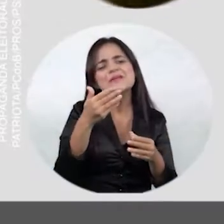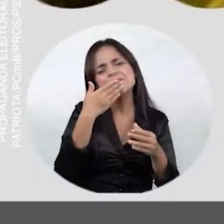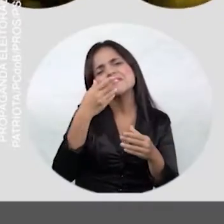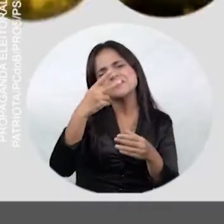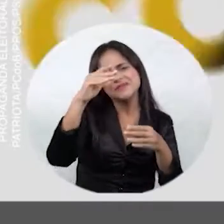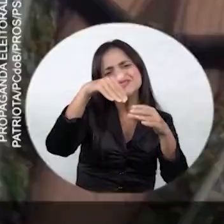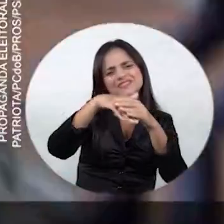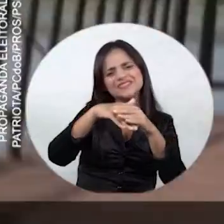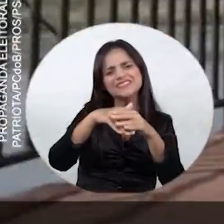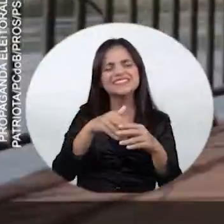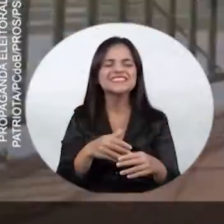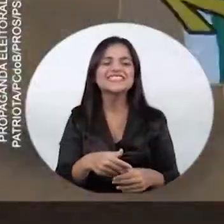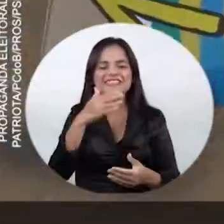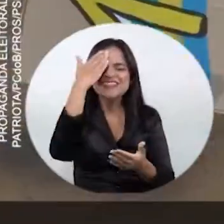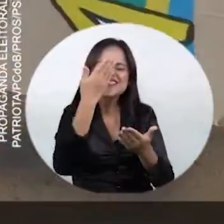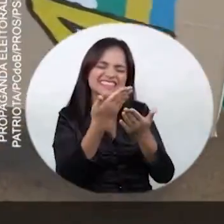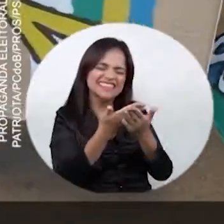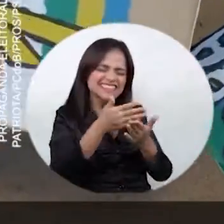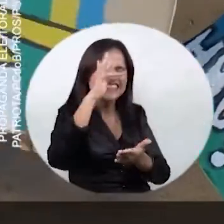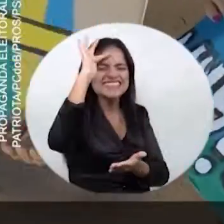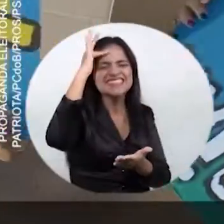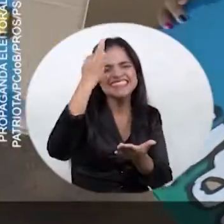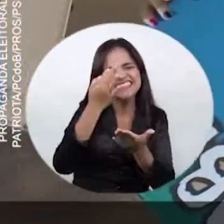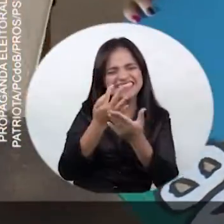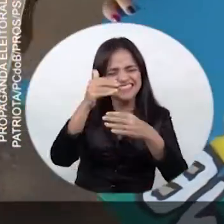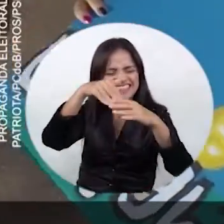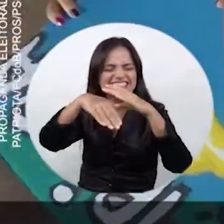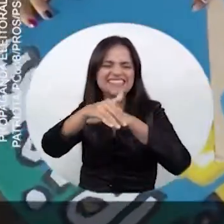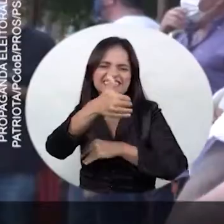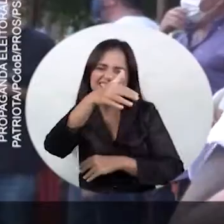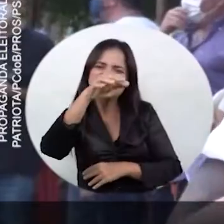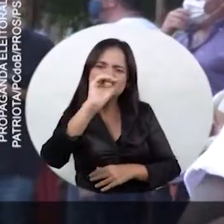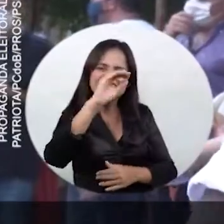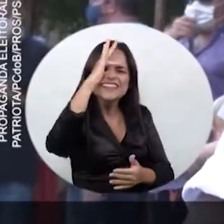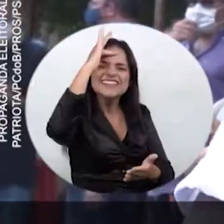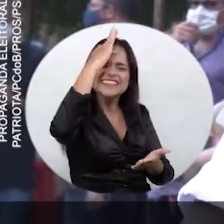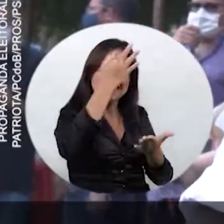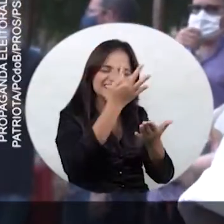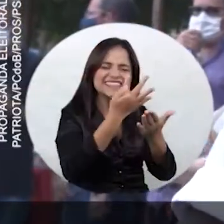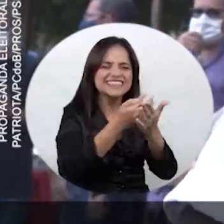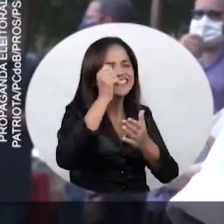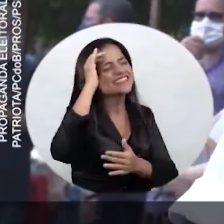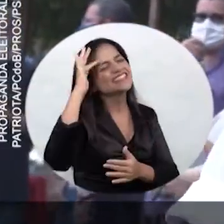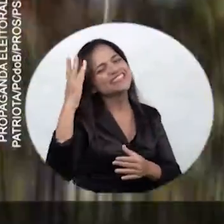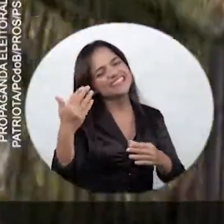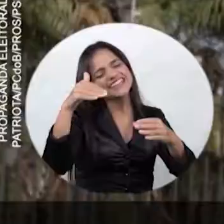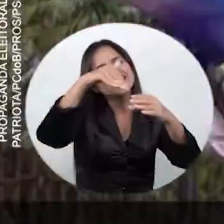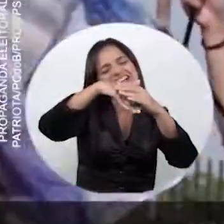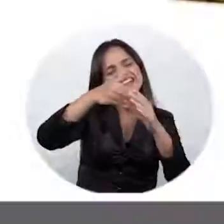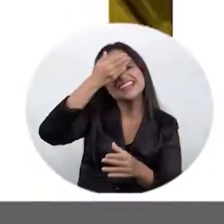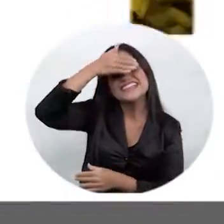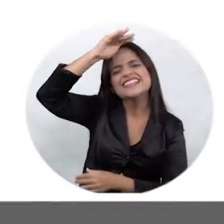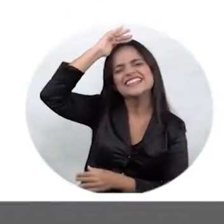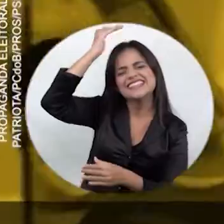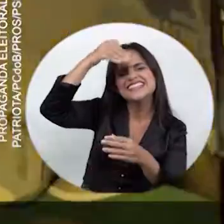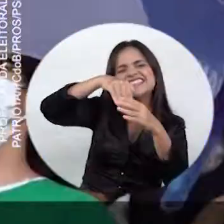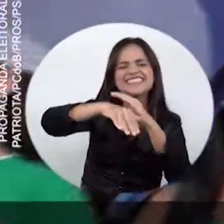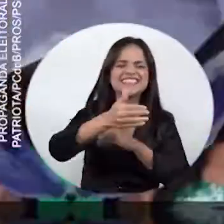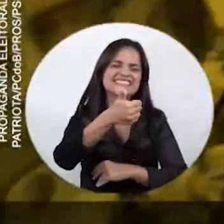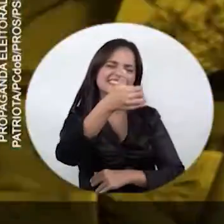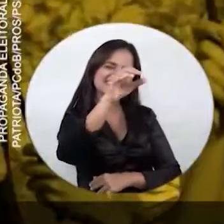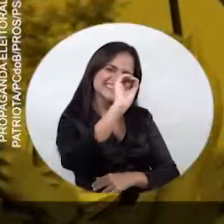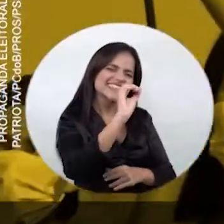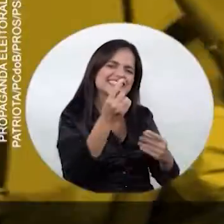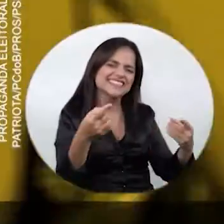Com fé e confiança, voto no 10, voto no Zé. Com fé e esperança, voto no 10, voto no